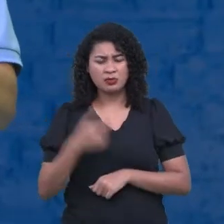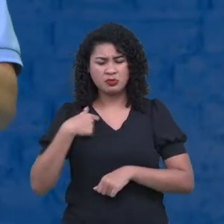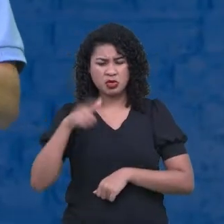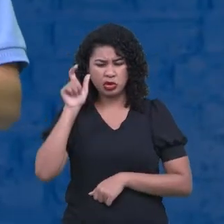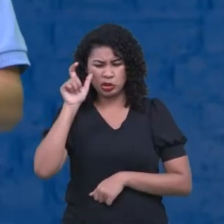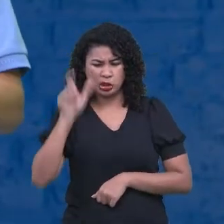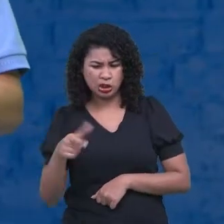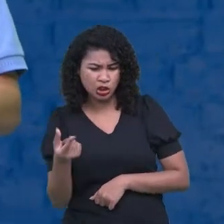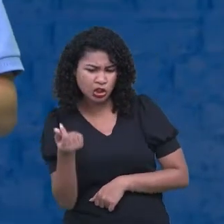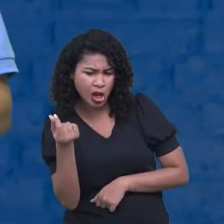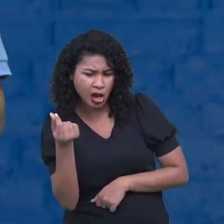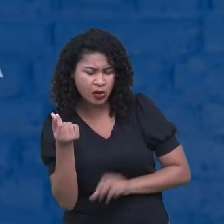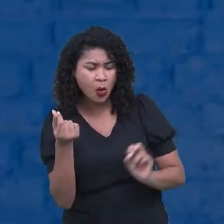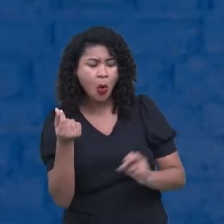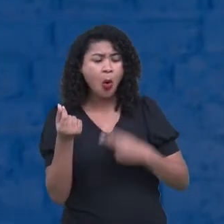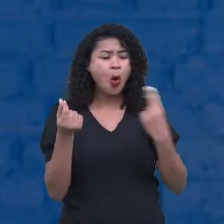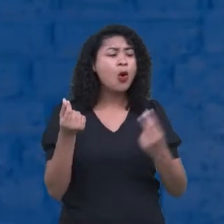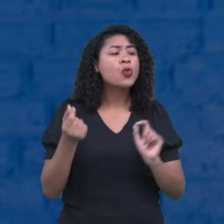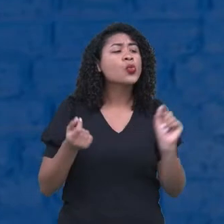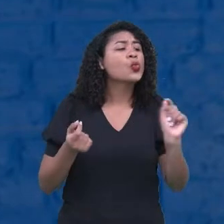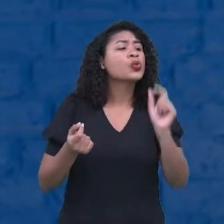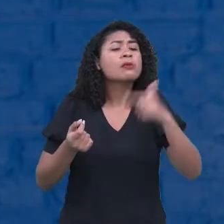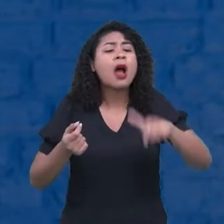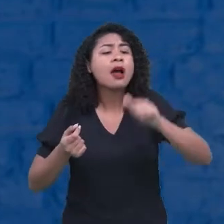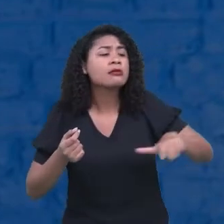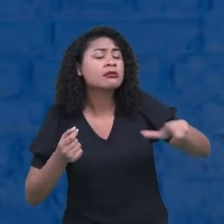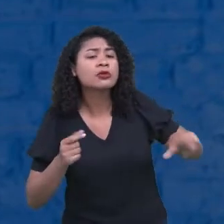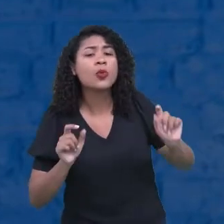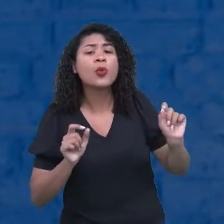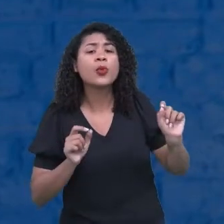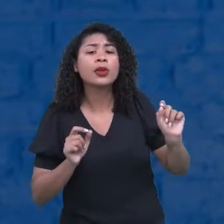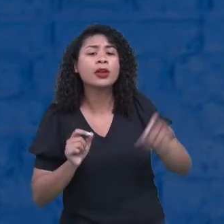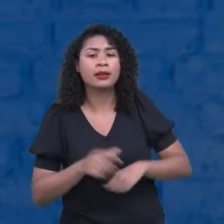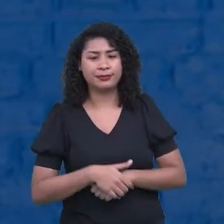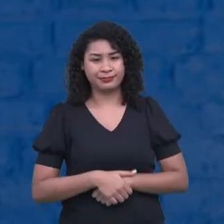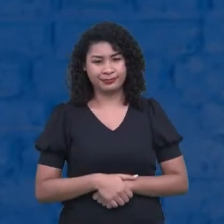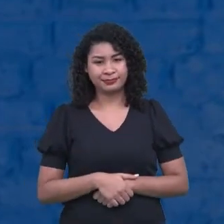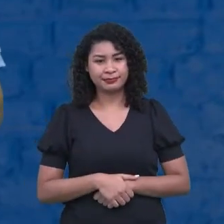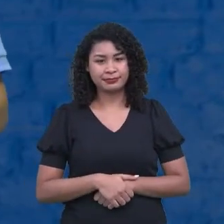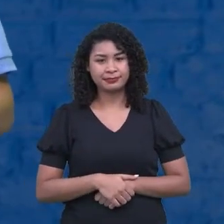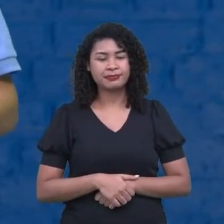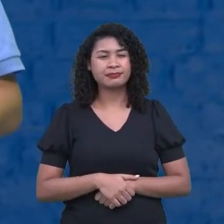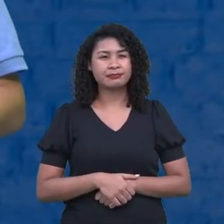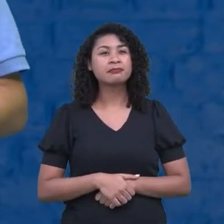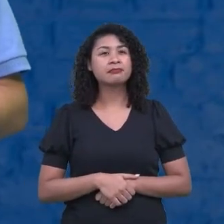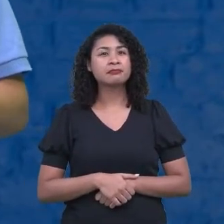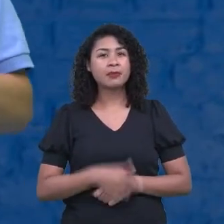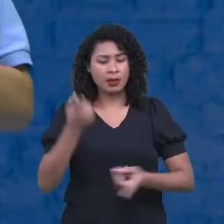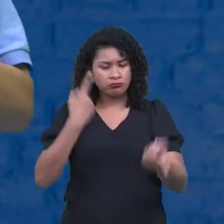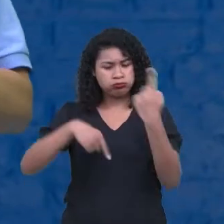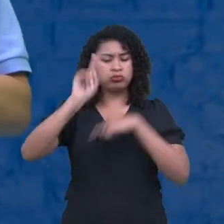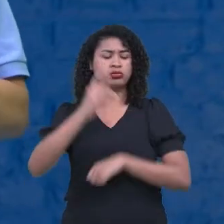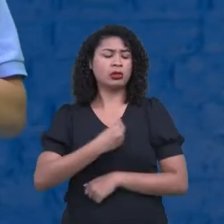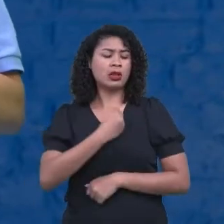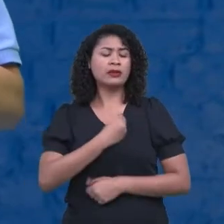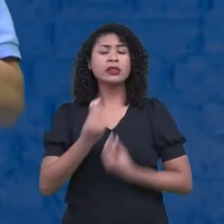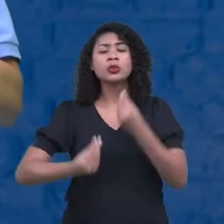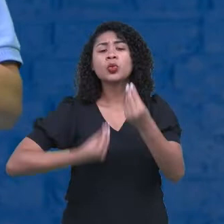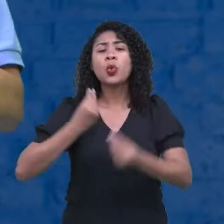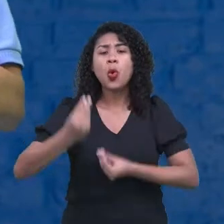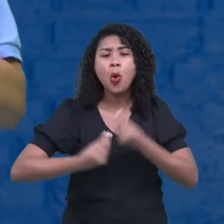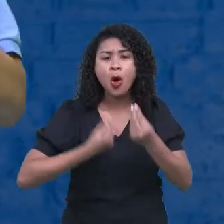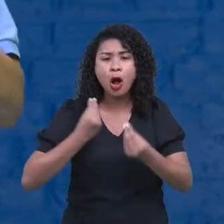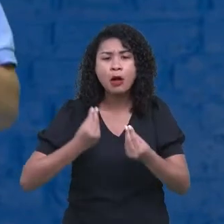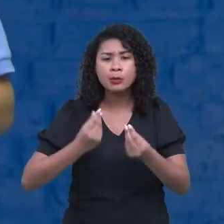Eu estou visando o quê? Mas eu também faço como eu posso adquirir, como eu posso ter sucesso nisso. Saber, né?